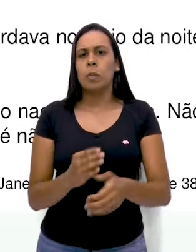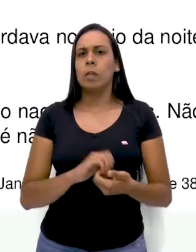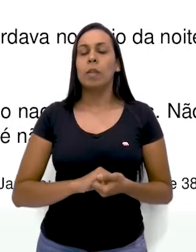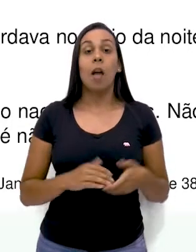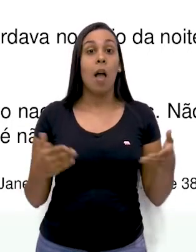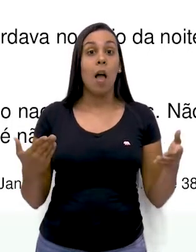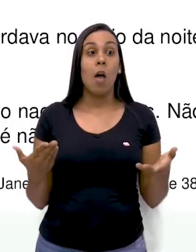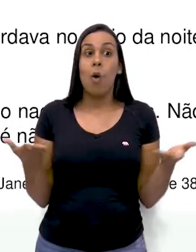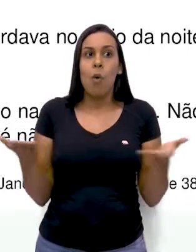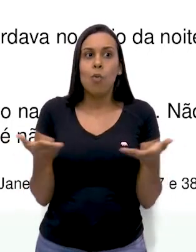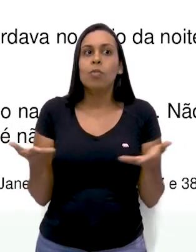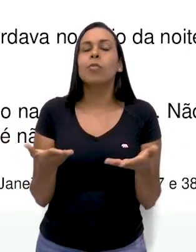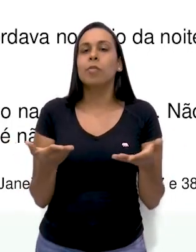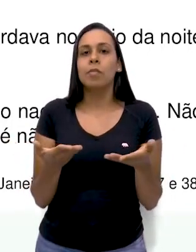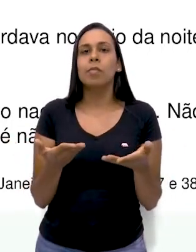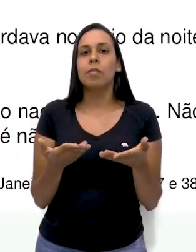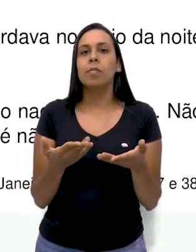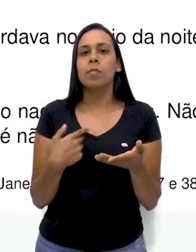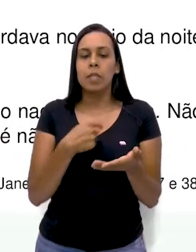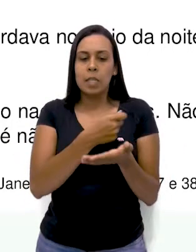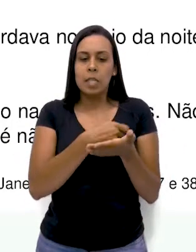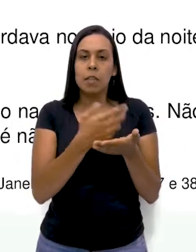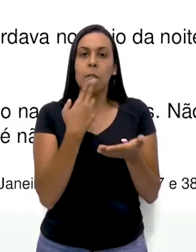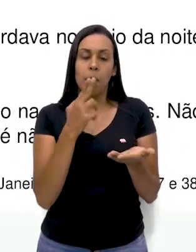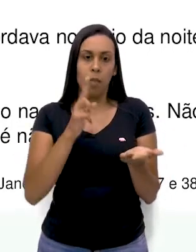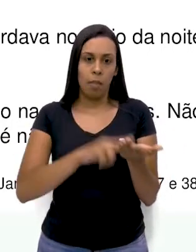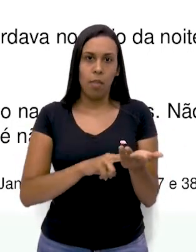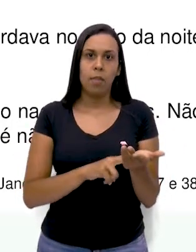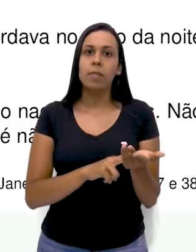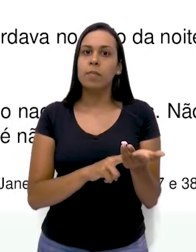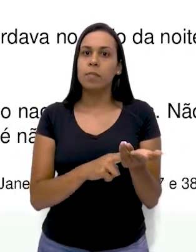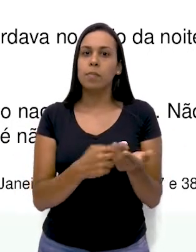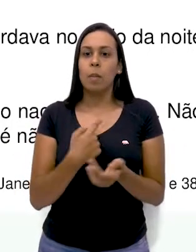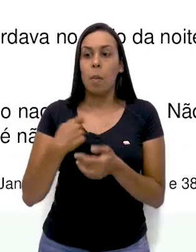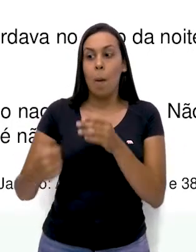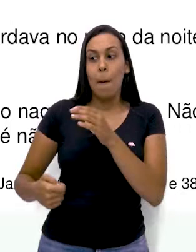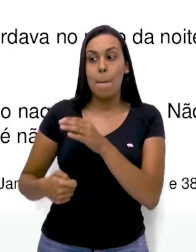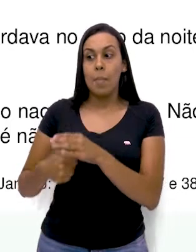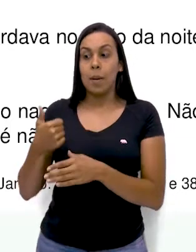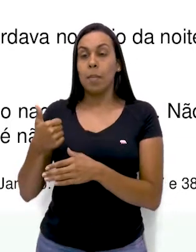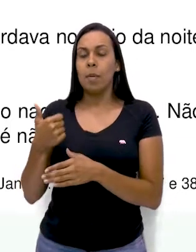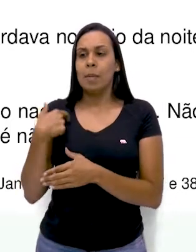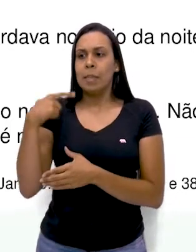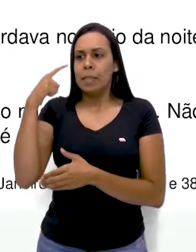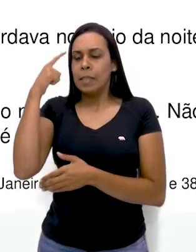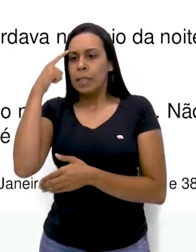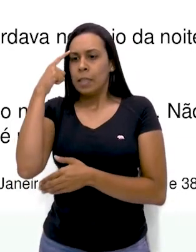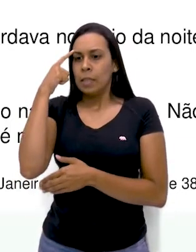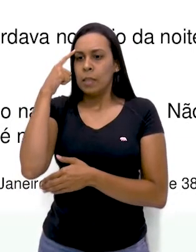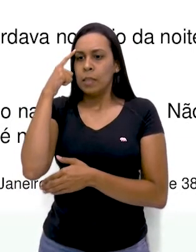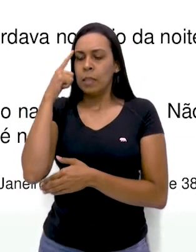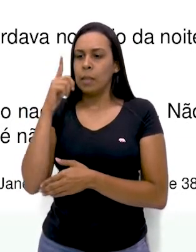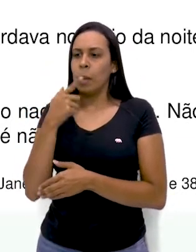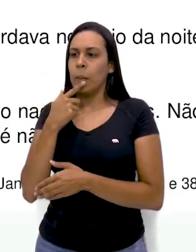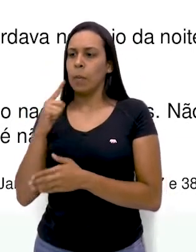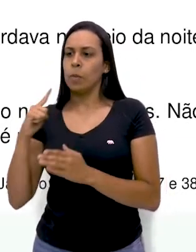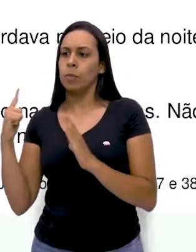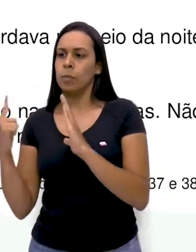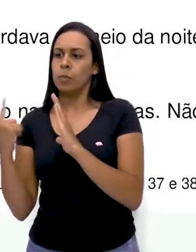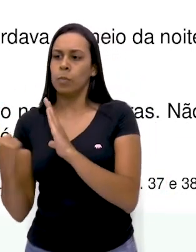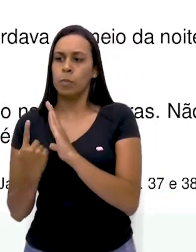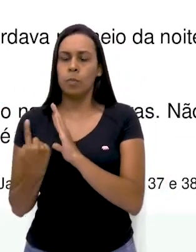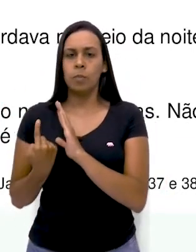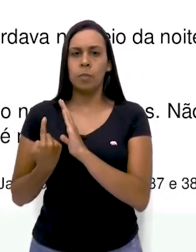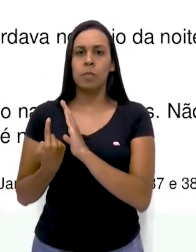até hoje, mesmo para escrever uma carta, o meu primeiro movimento é me isolar e fechar a